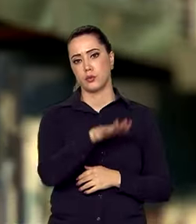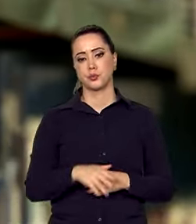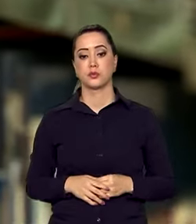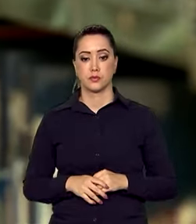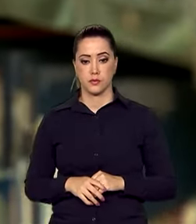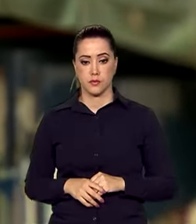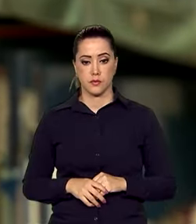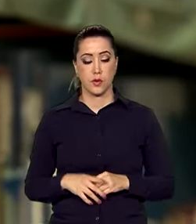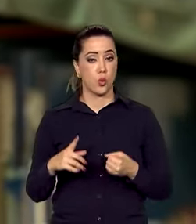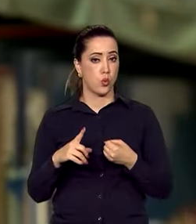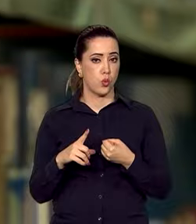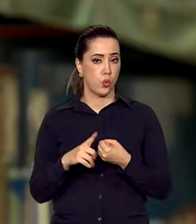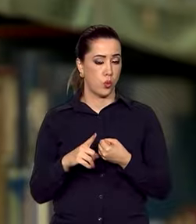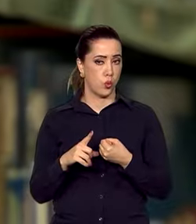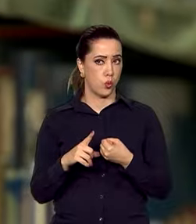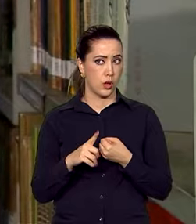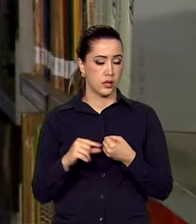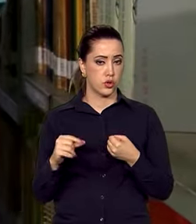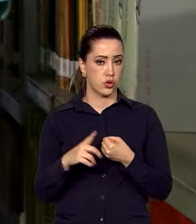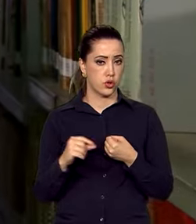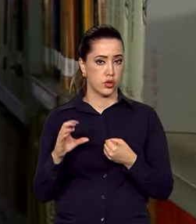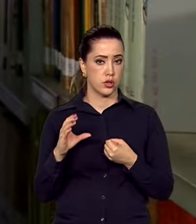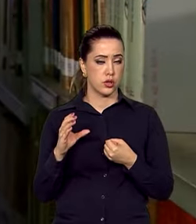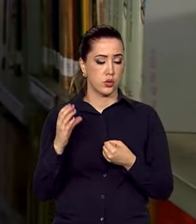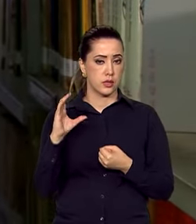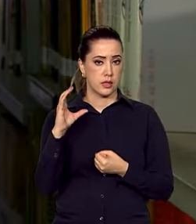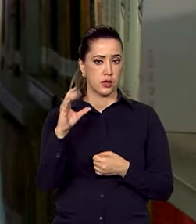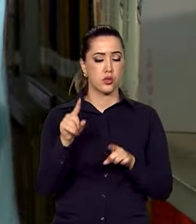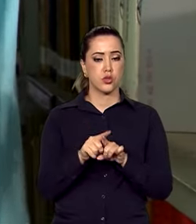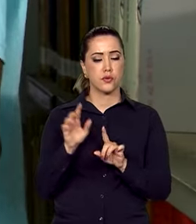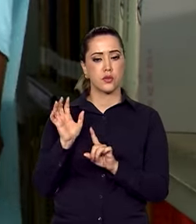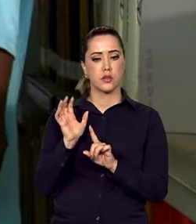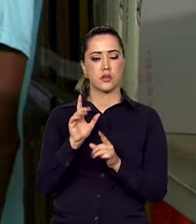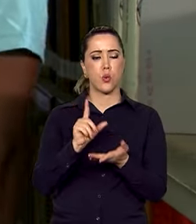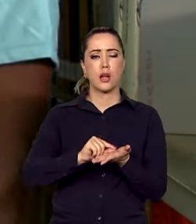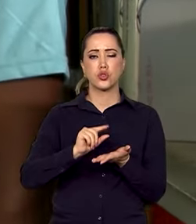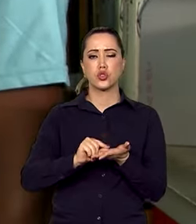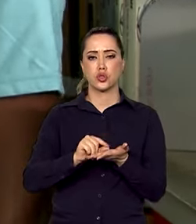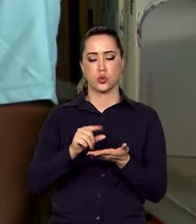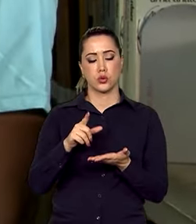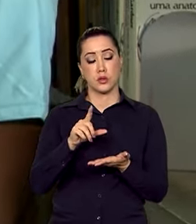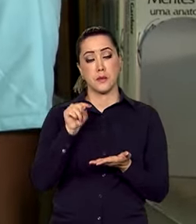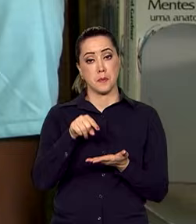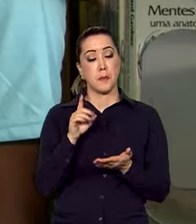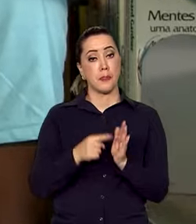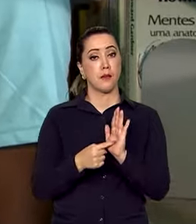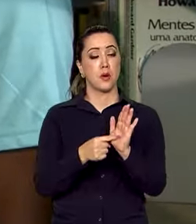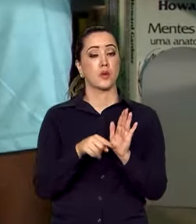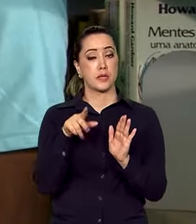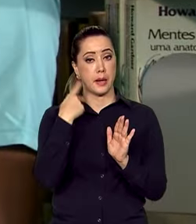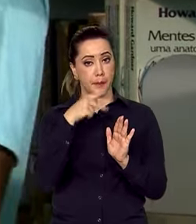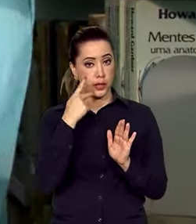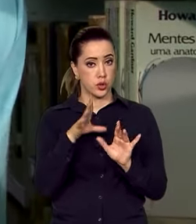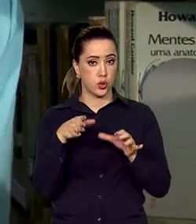O artigo científico Impacto das Cotas no Desempenho de Estudantes no Curto a Longo Prazo apontou que a política